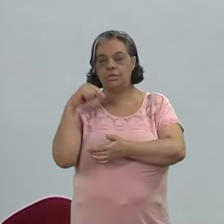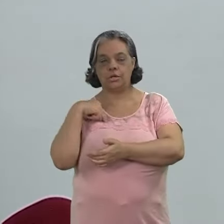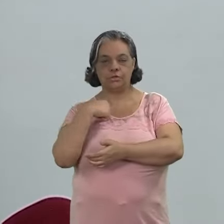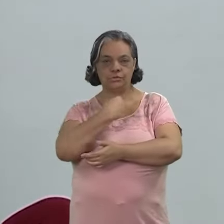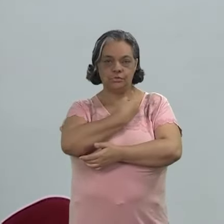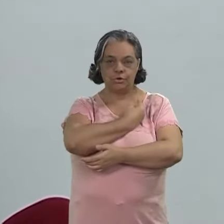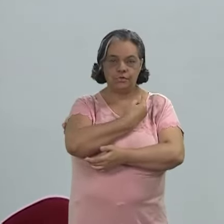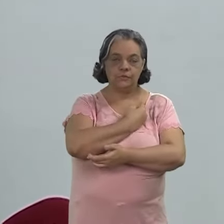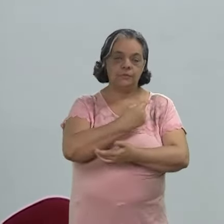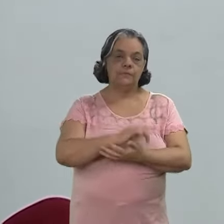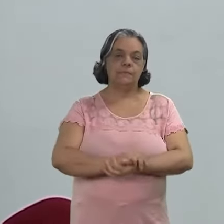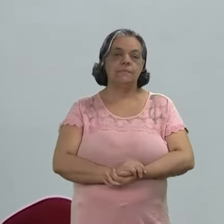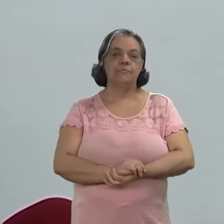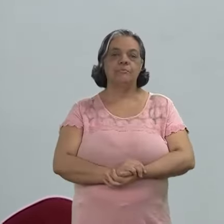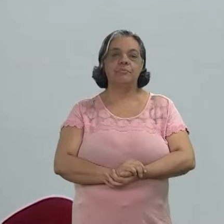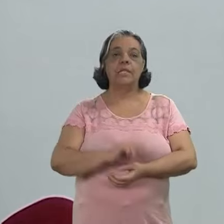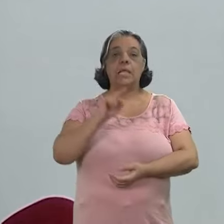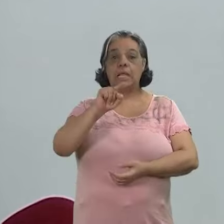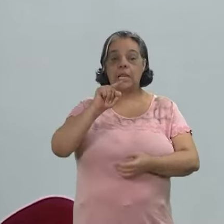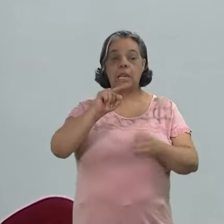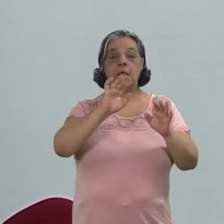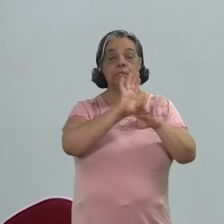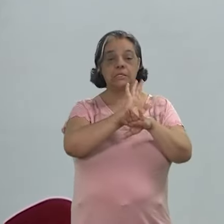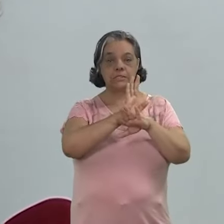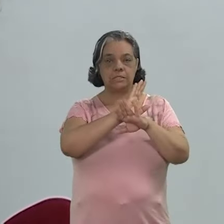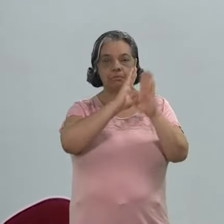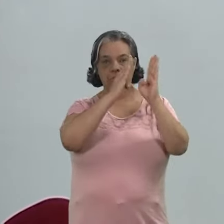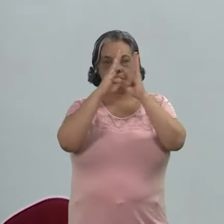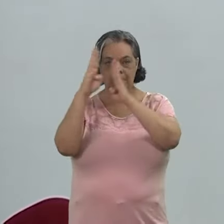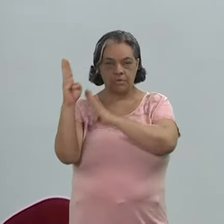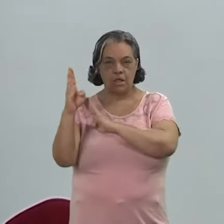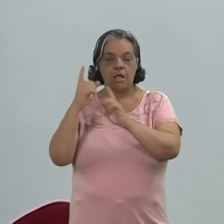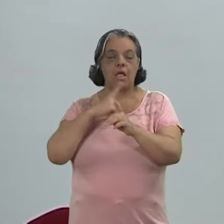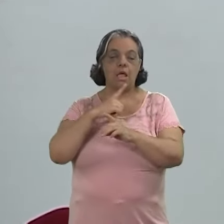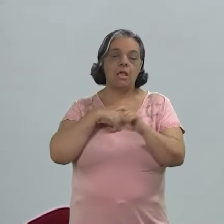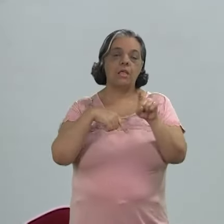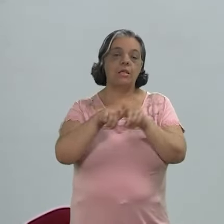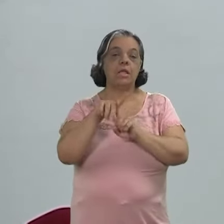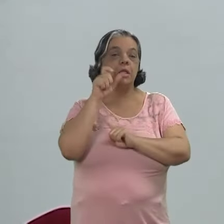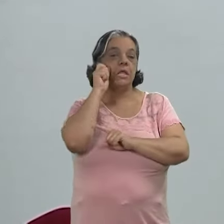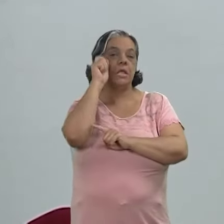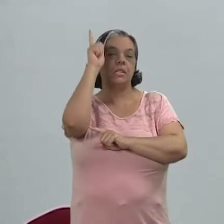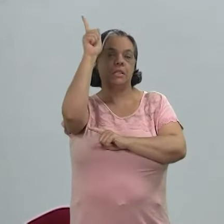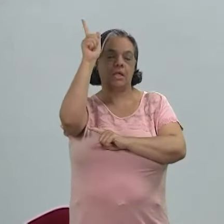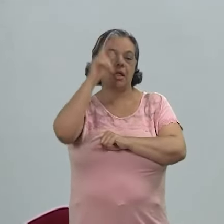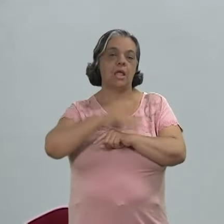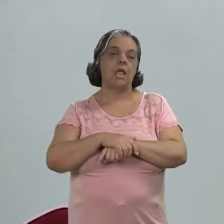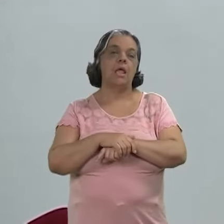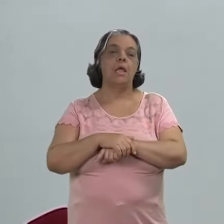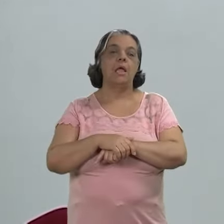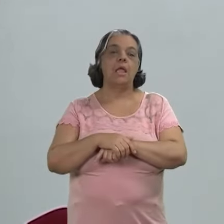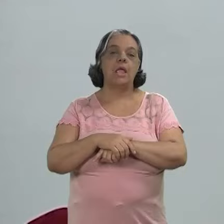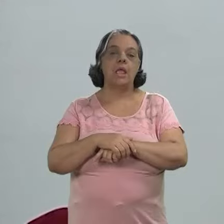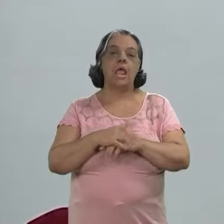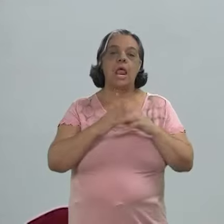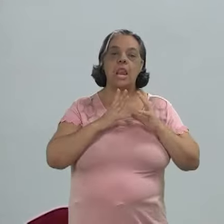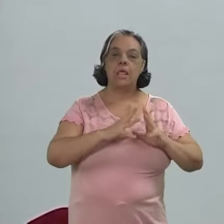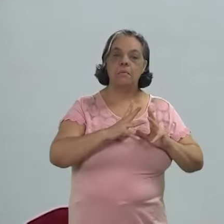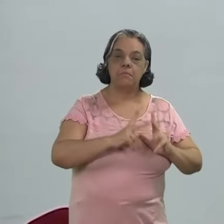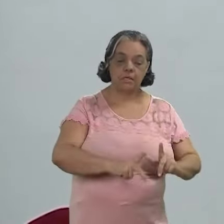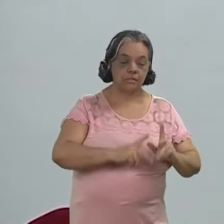gente, hoje em dia e lá na Cinemateca, a gente trabalha com uma ideia de backups em